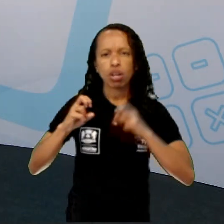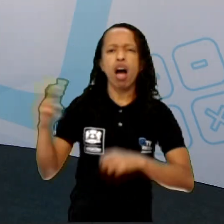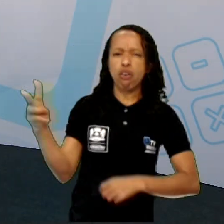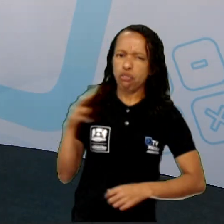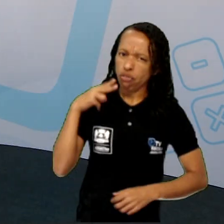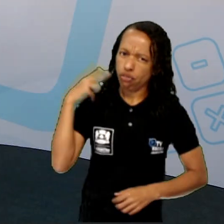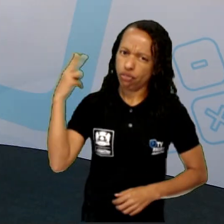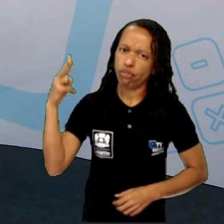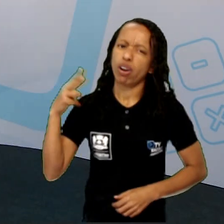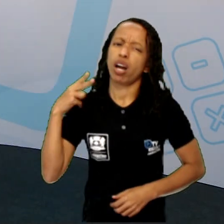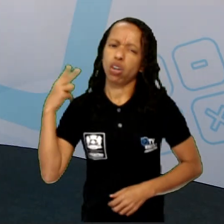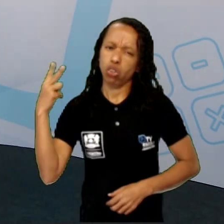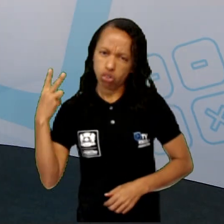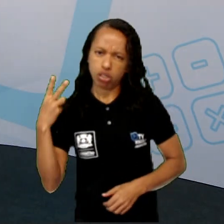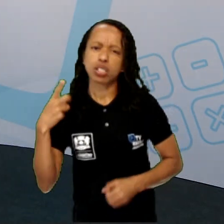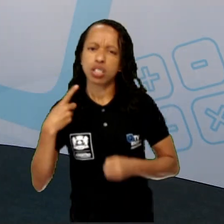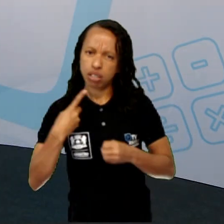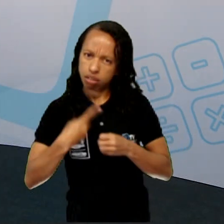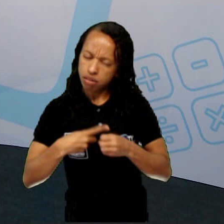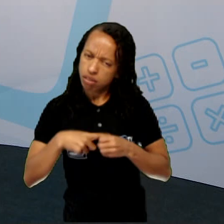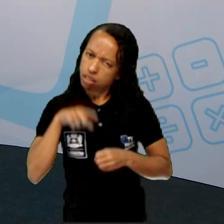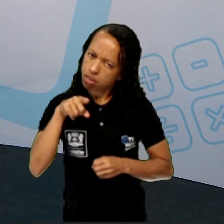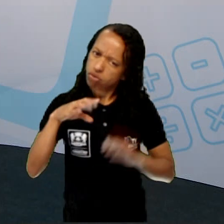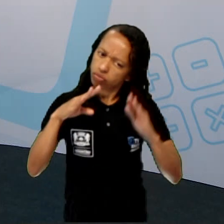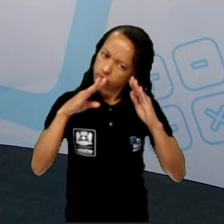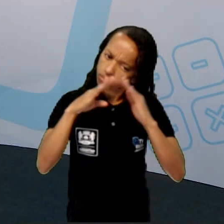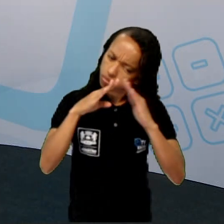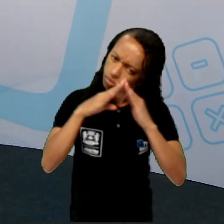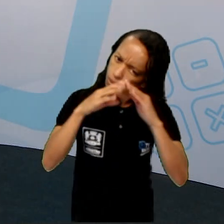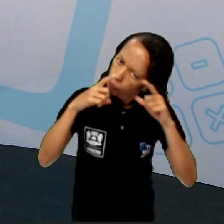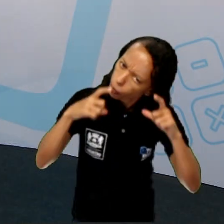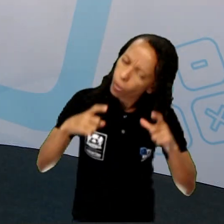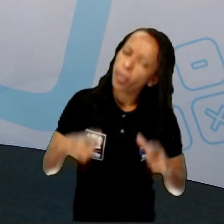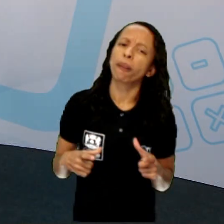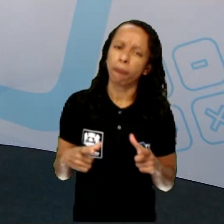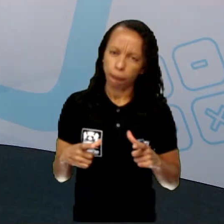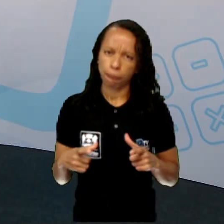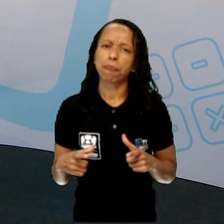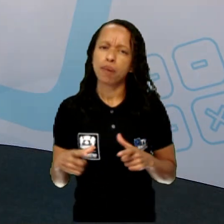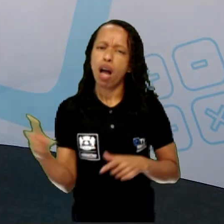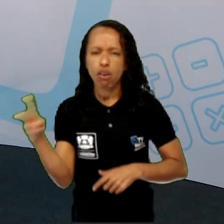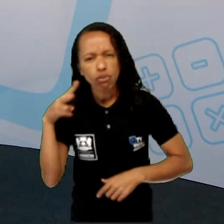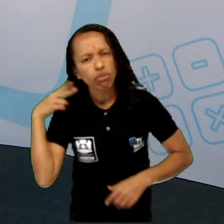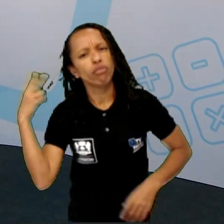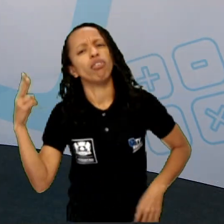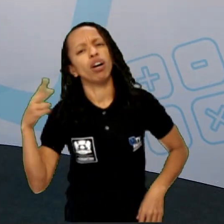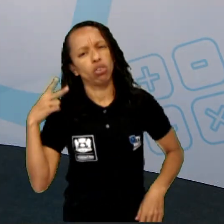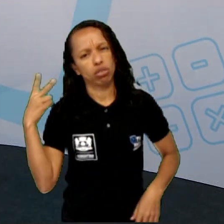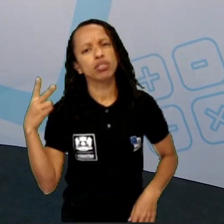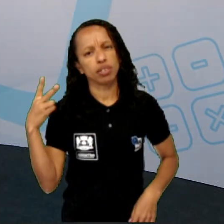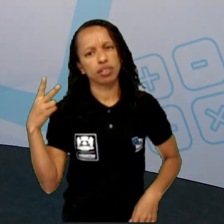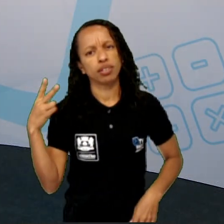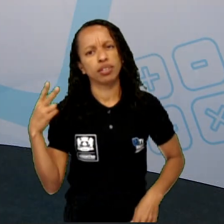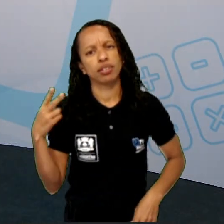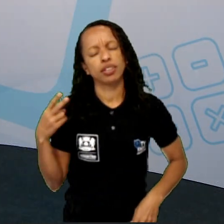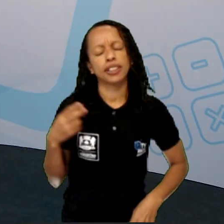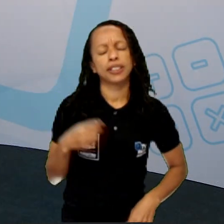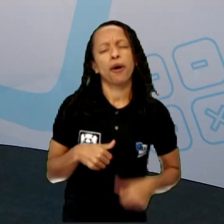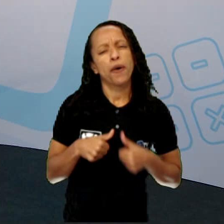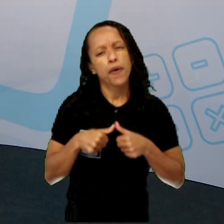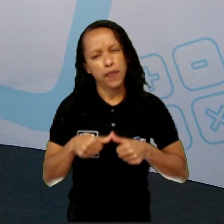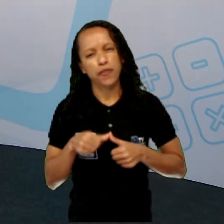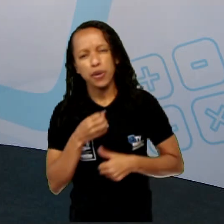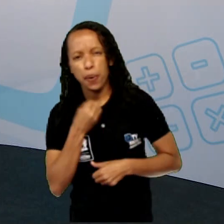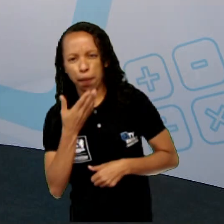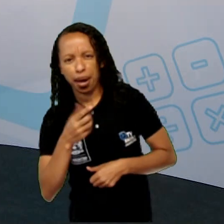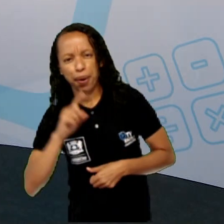mora. Temos que valorizar a cidade. Se você mora em Jaboatão, valorize. Fiquem bem e